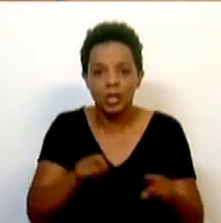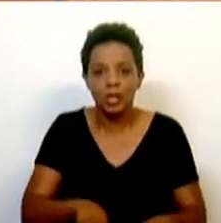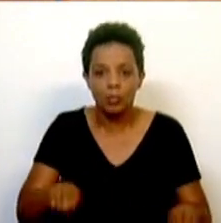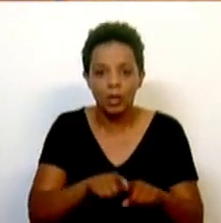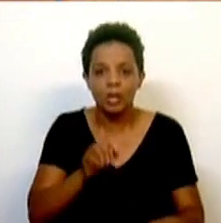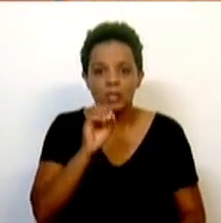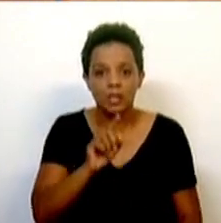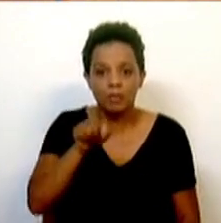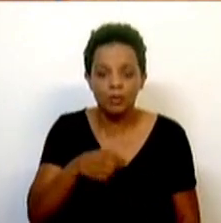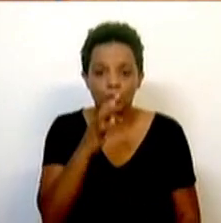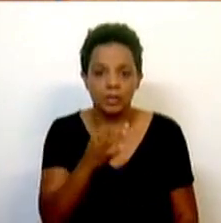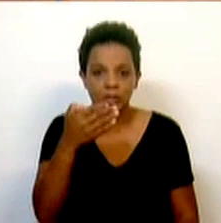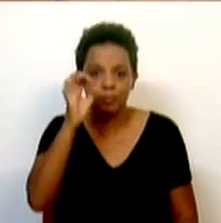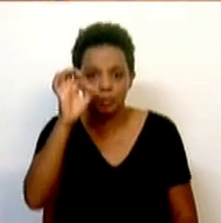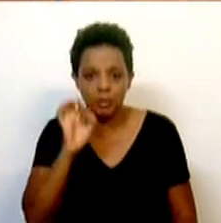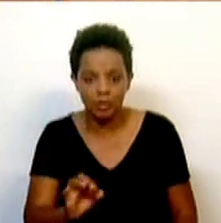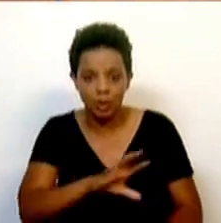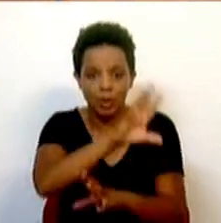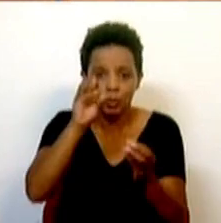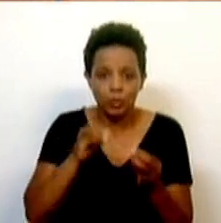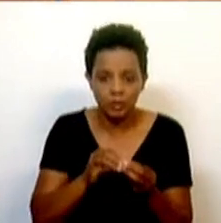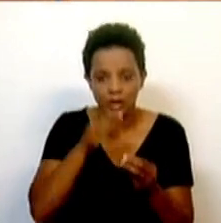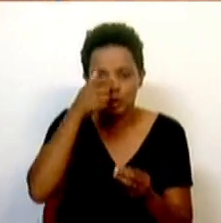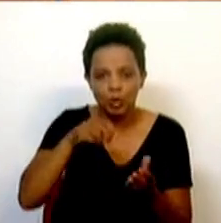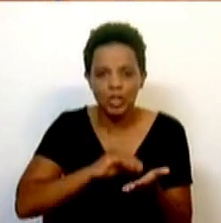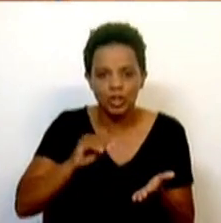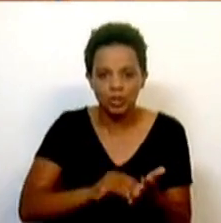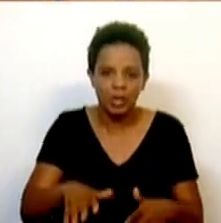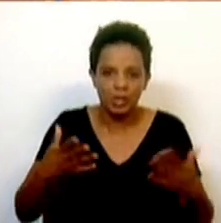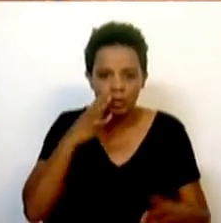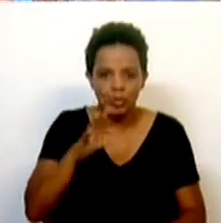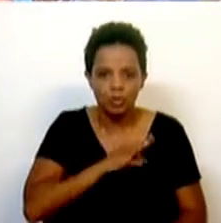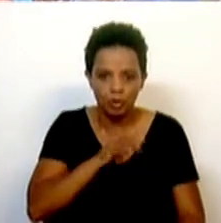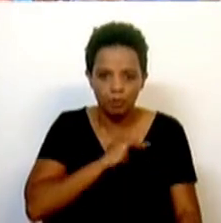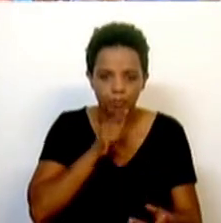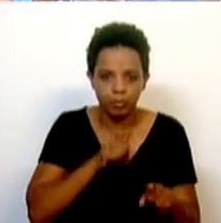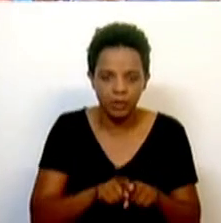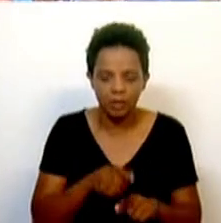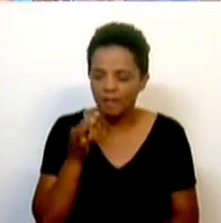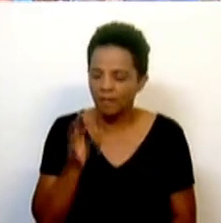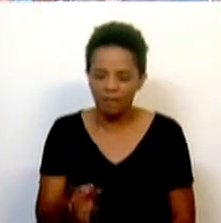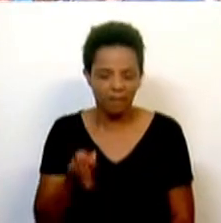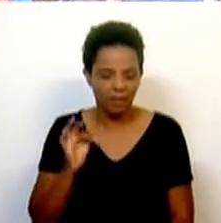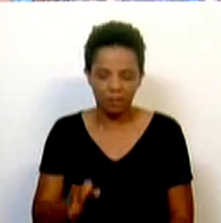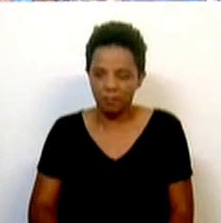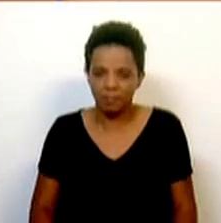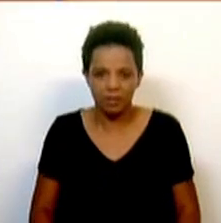a 0,47% do total dos inscritos. E, por isso, senhor deputado, não vale a pena